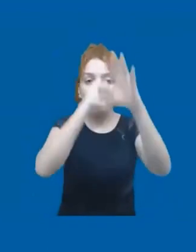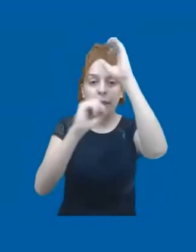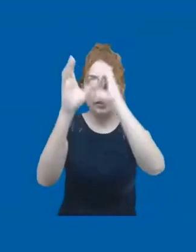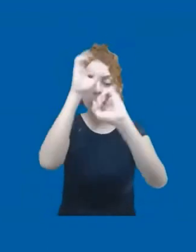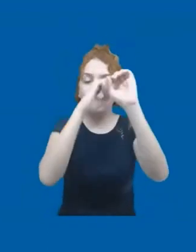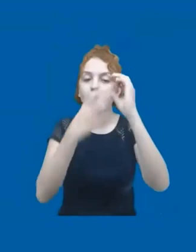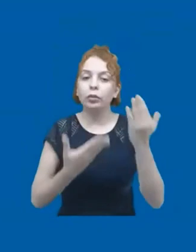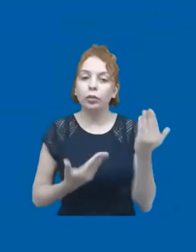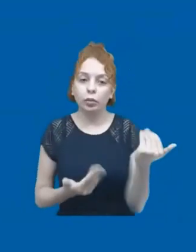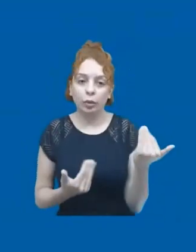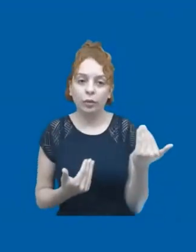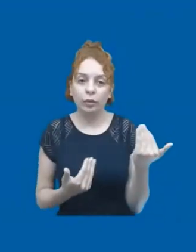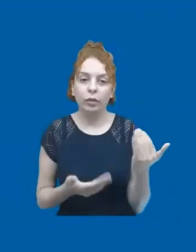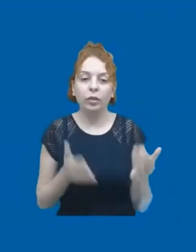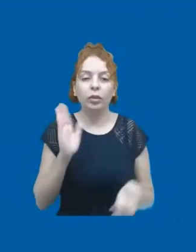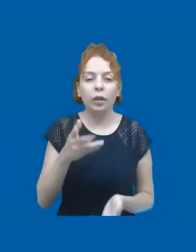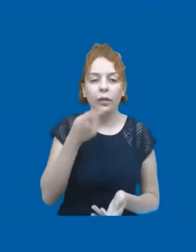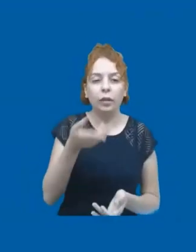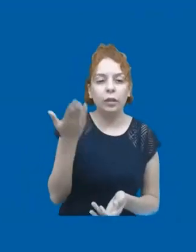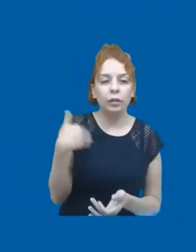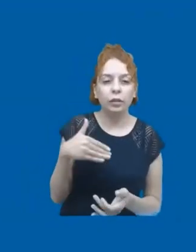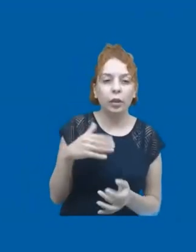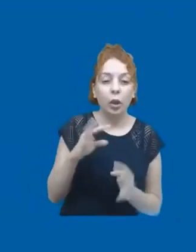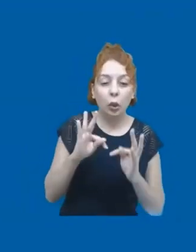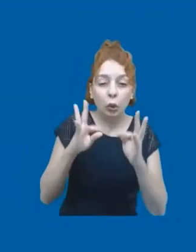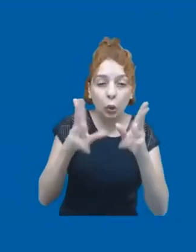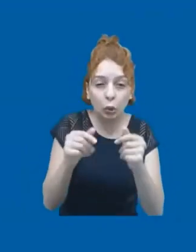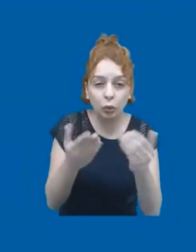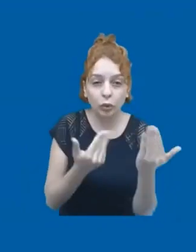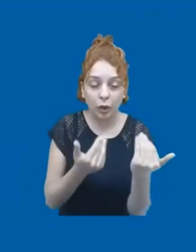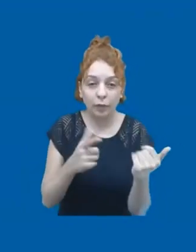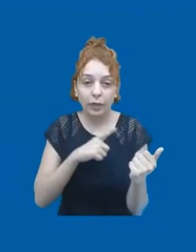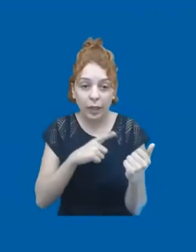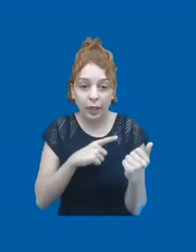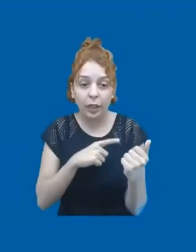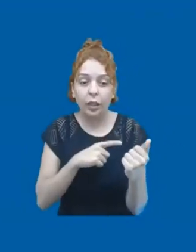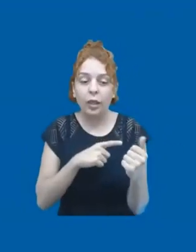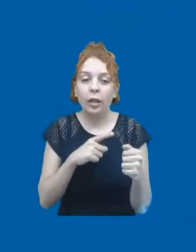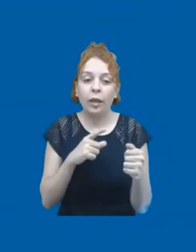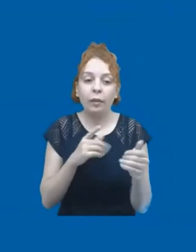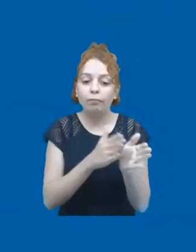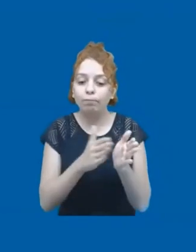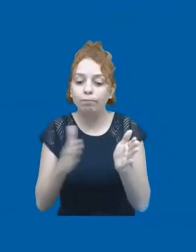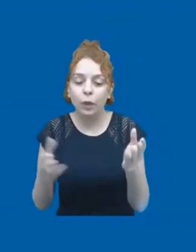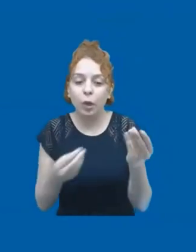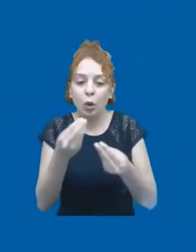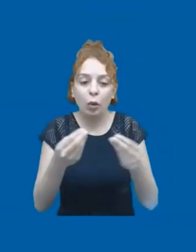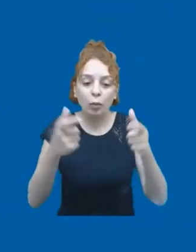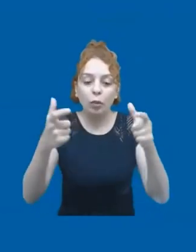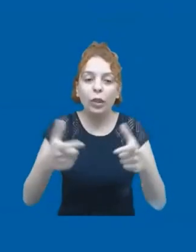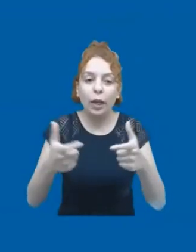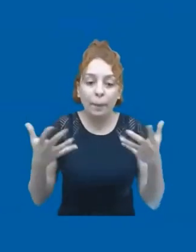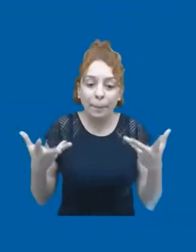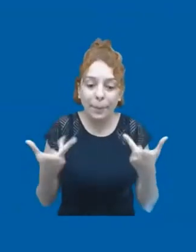jovens, como eu havia colocado, não são todos os jovens que têm as condições adequadas em casa, um ambiente de trabalho